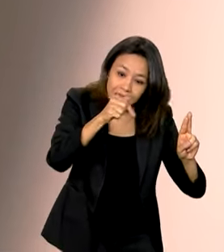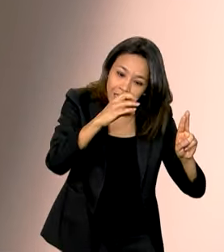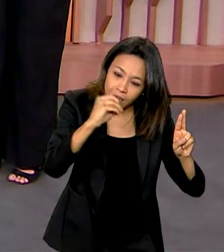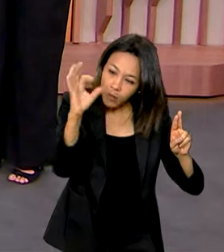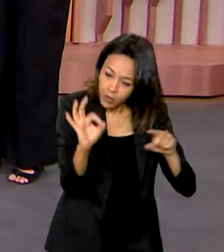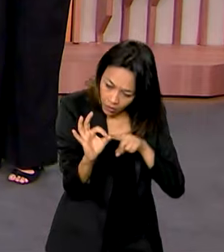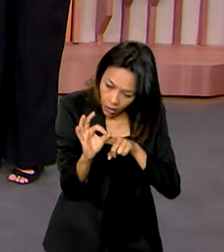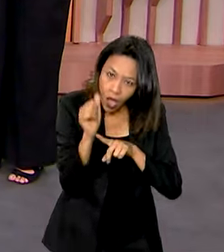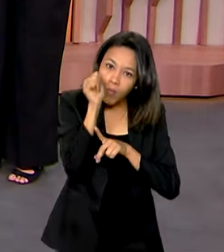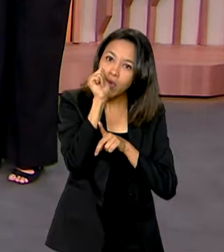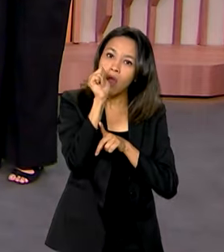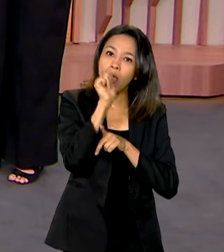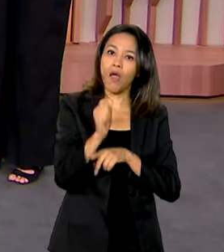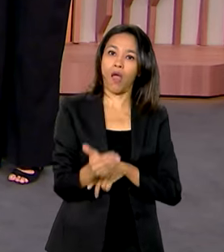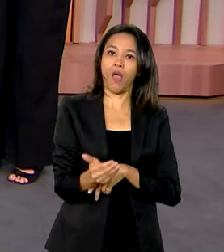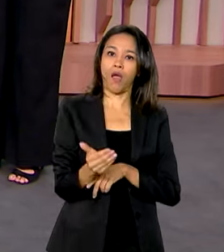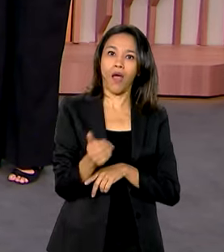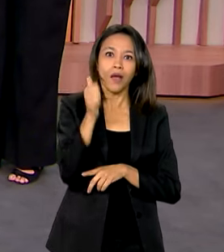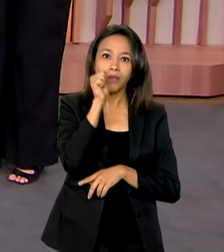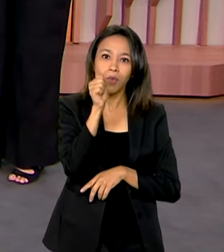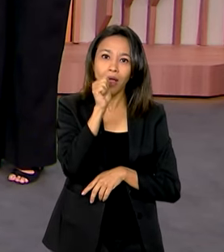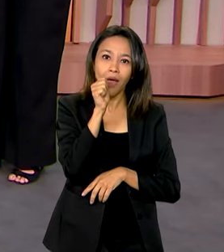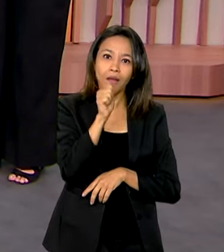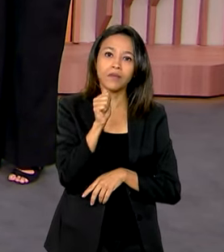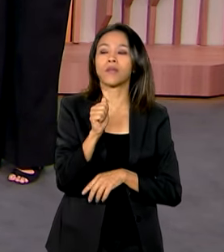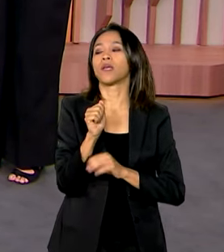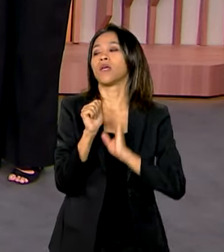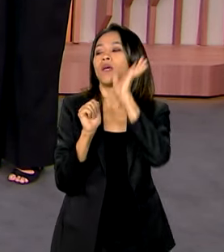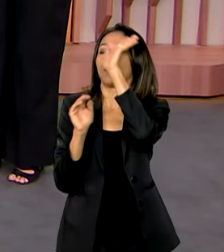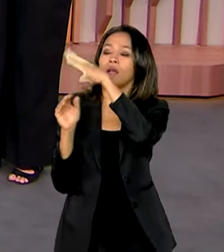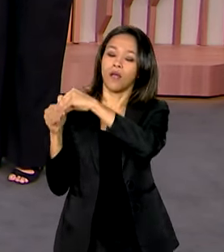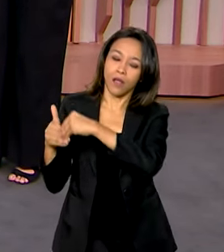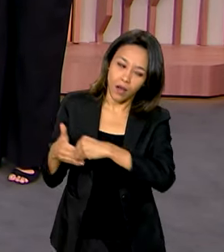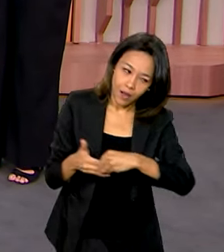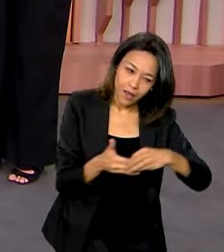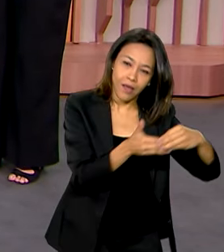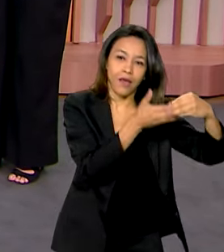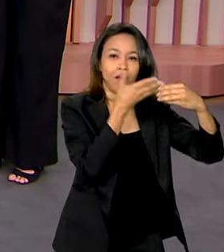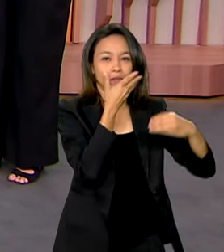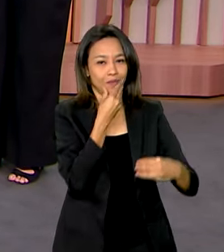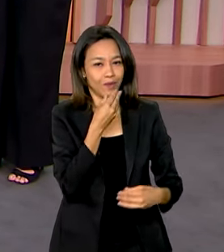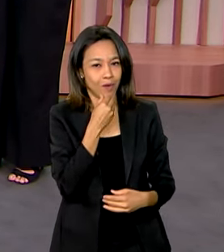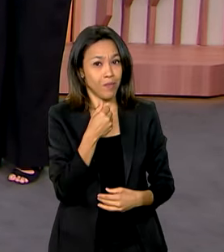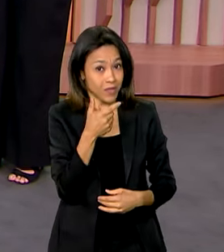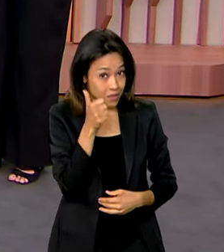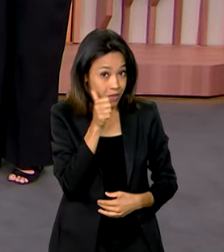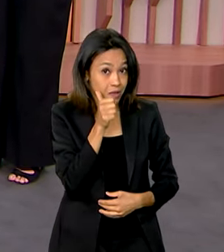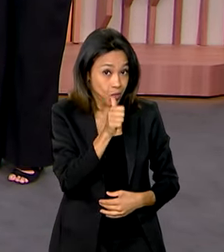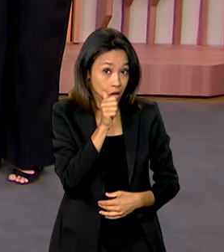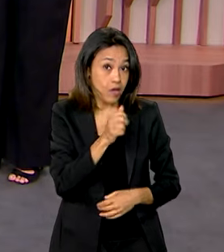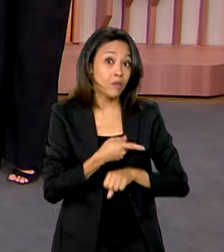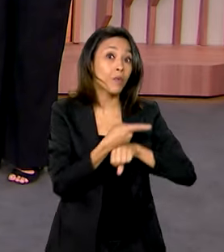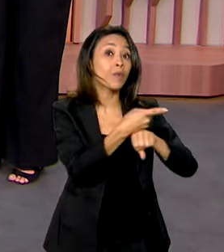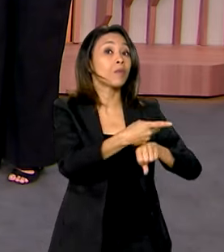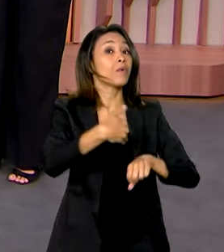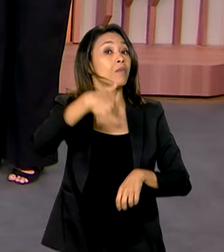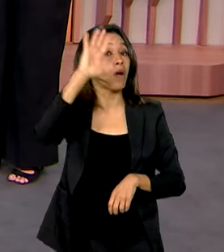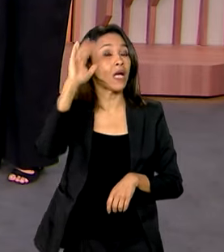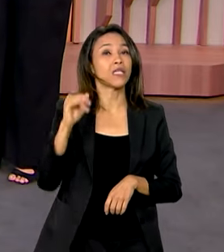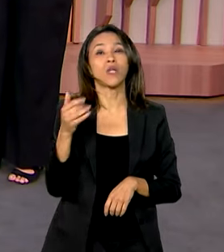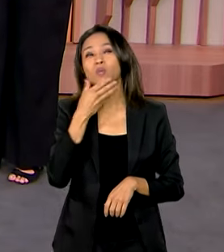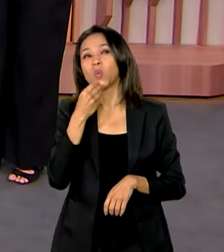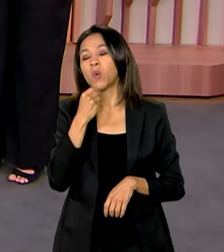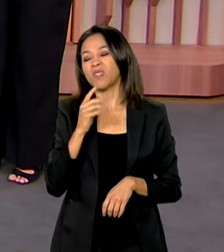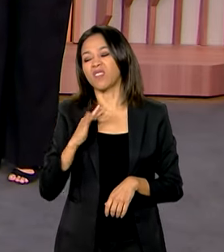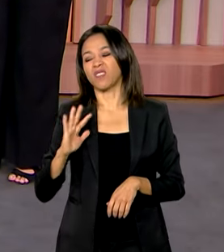Quer dizer, as mulheres acabam levando os homens para as consultas, mas elas são muito mais atendidas que os homens. Os homens deixam aí para segundo